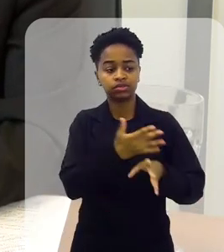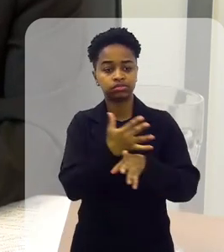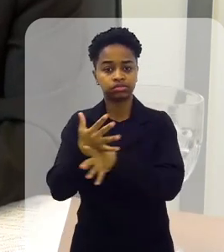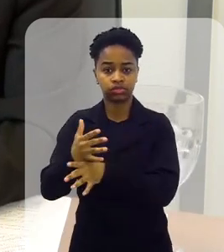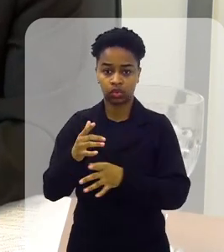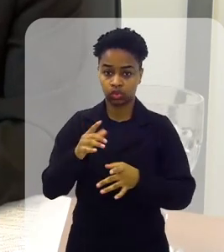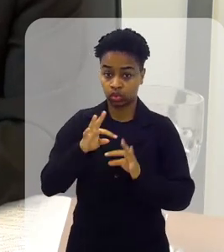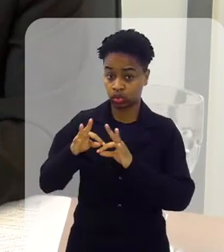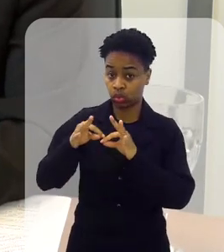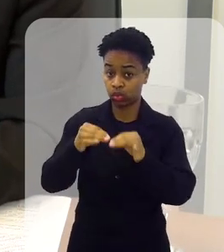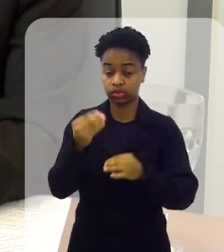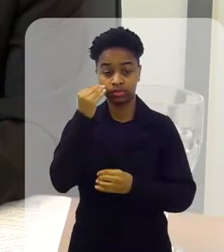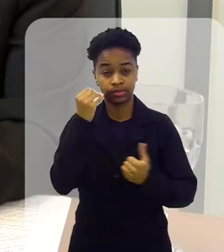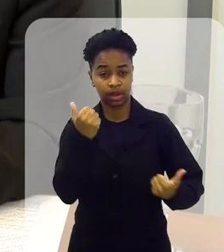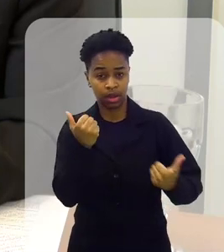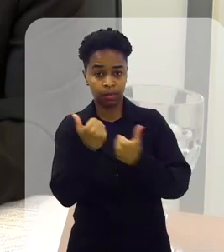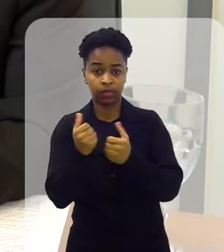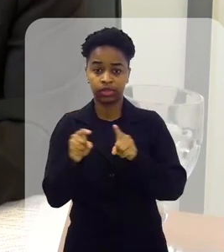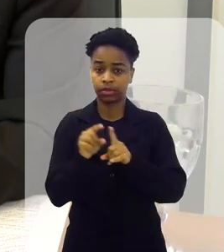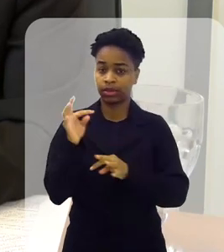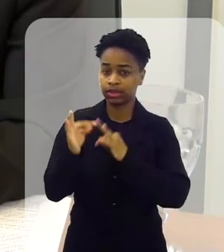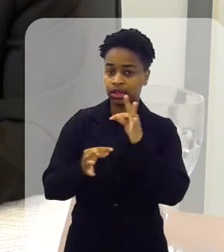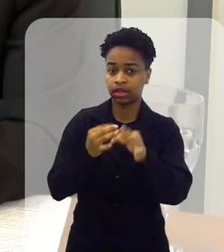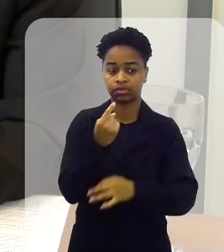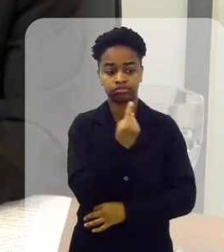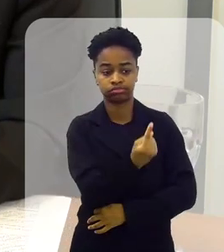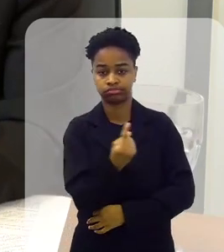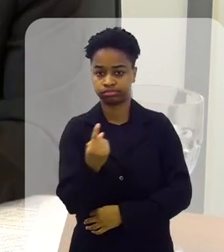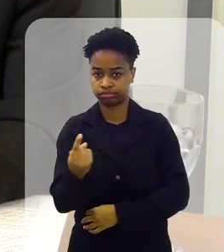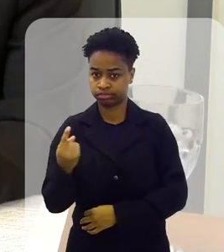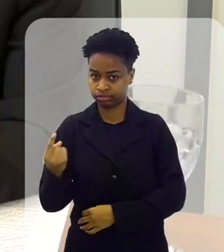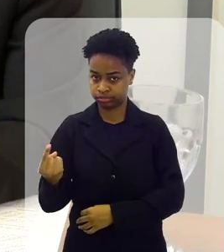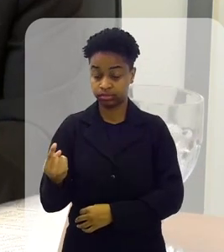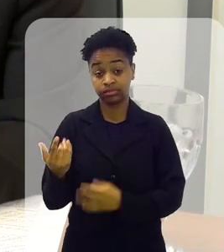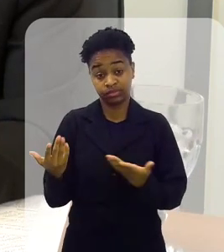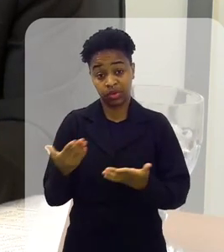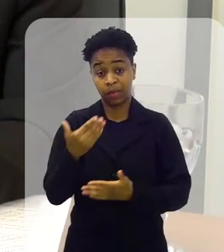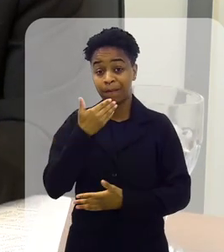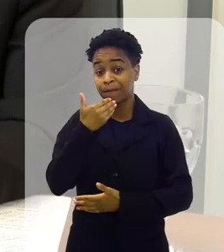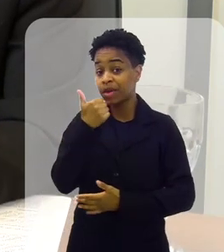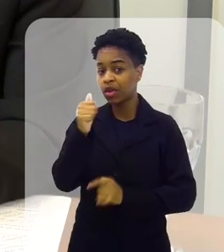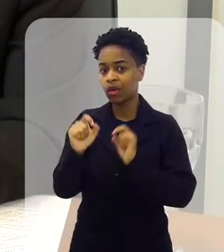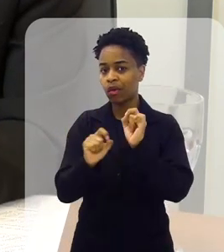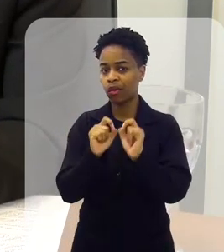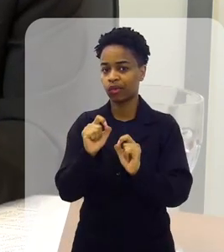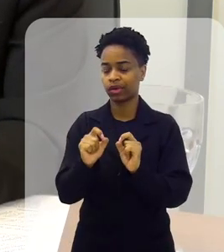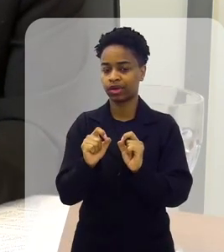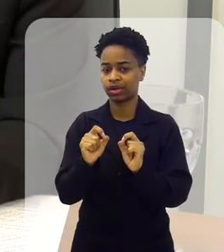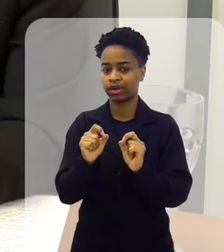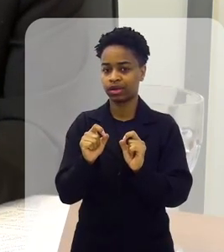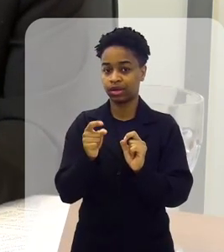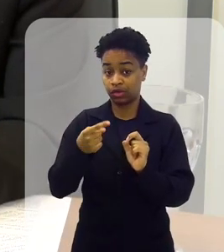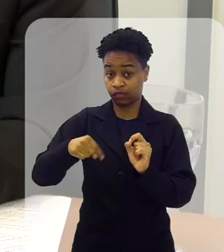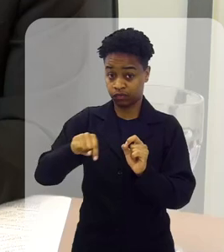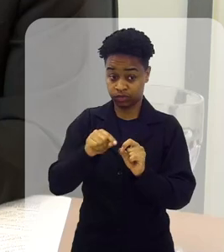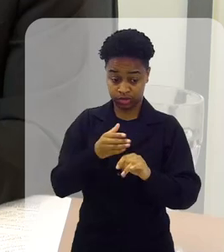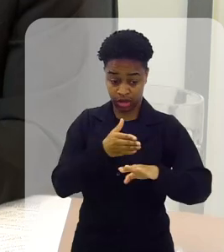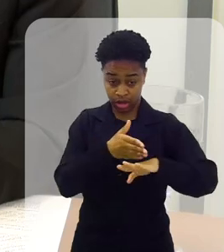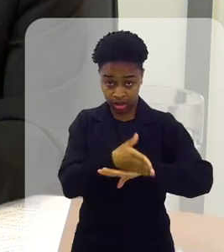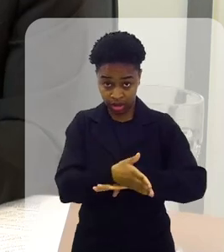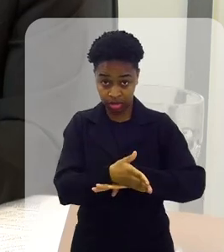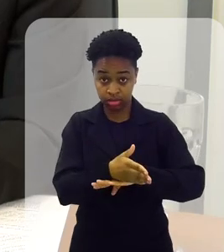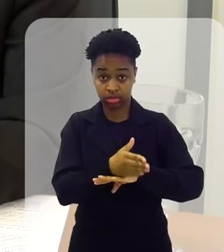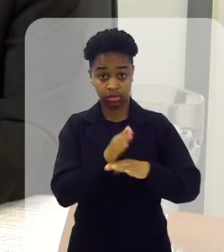os municípios para dar esse suporte, esse tratamento individualizado. O mais legal disso é que você vai dar